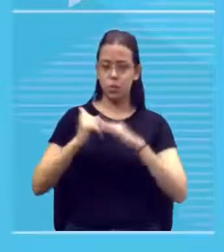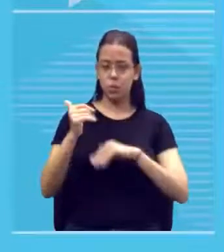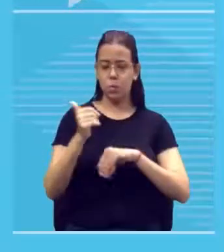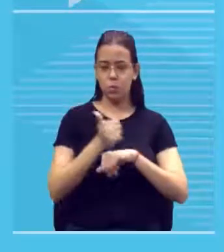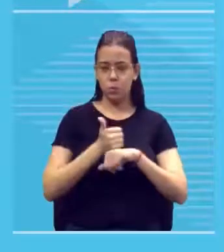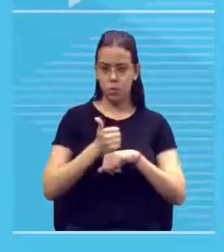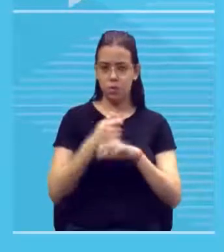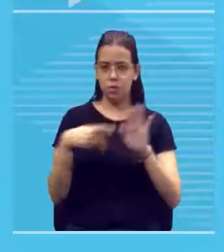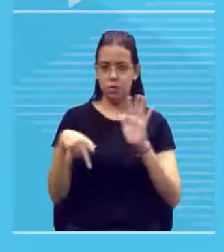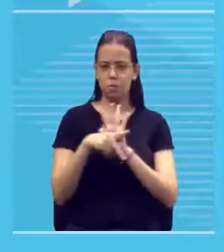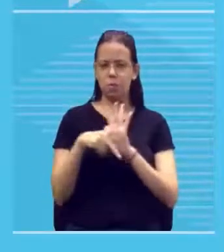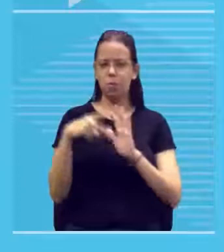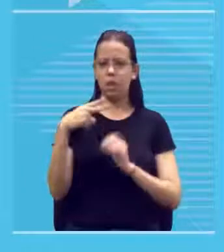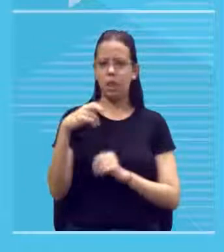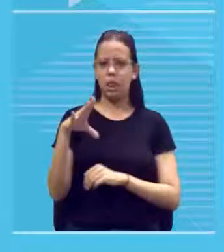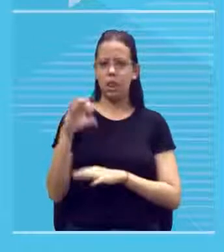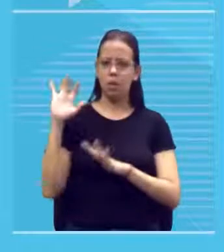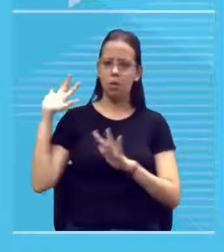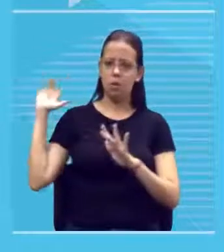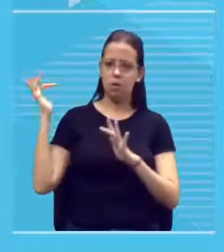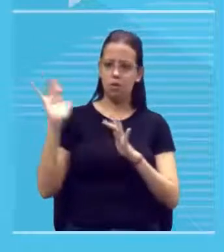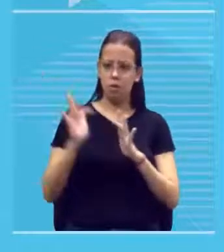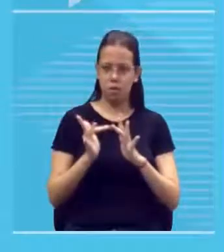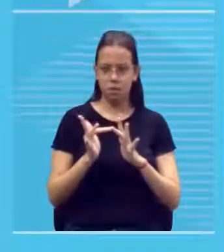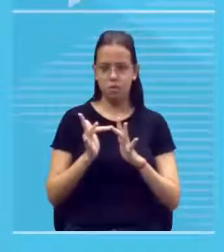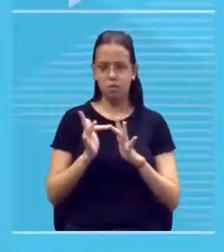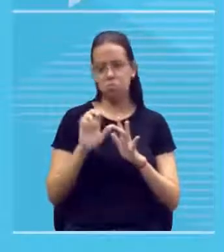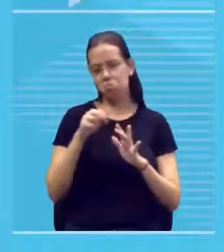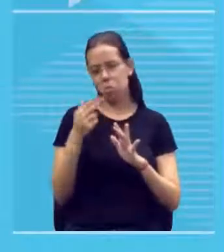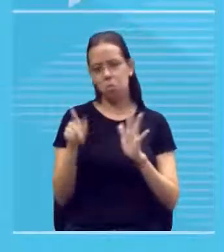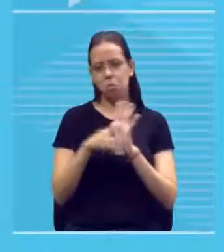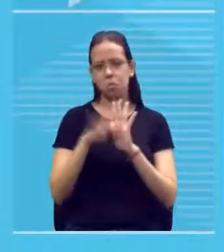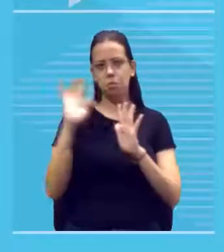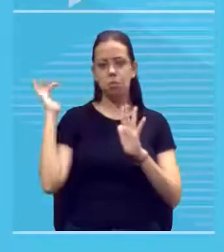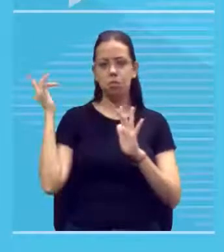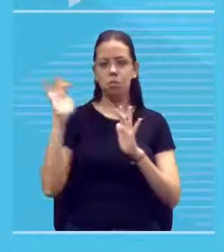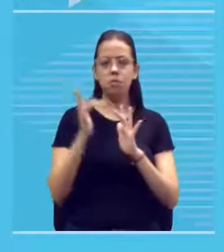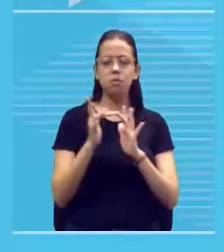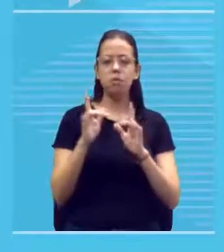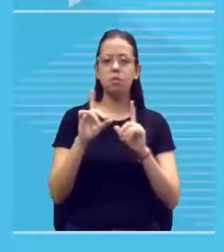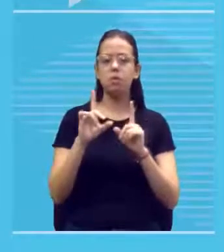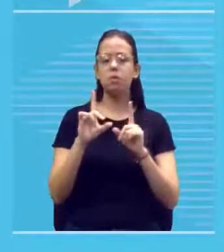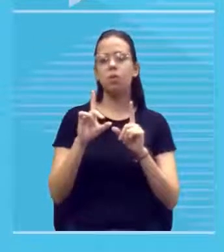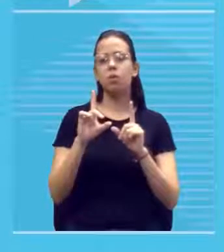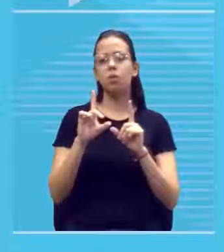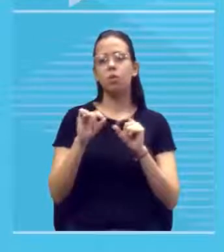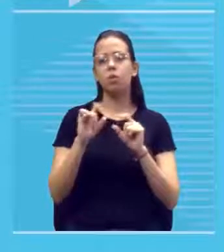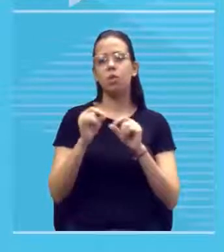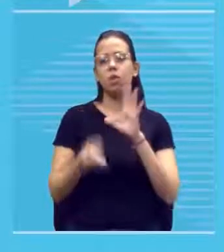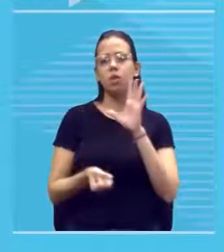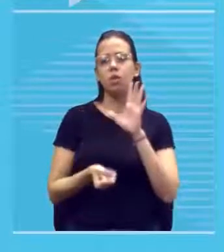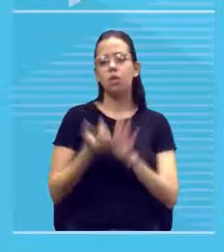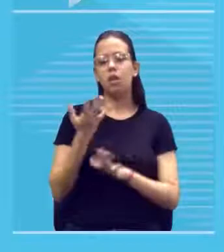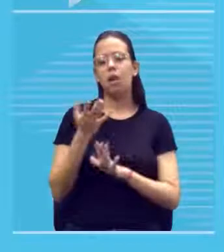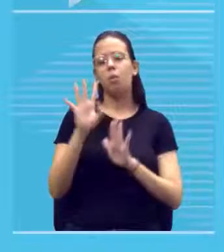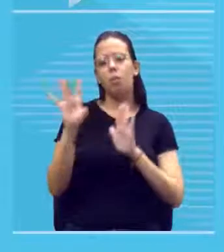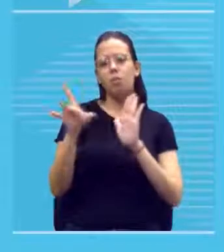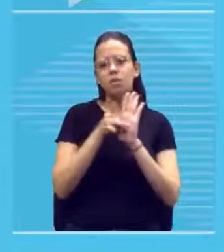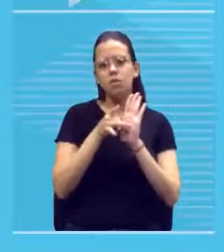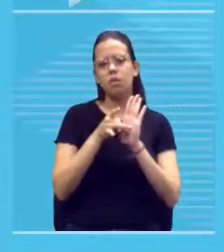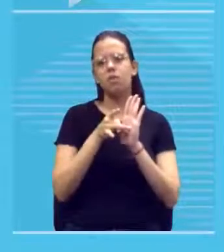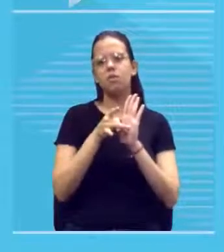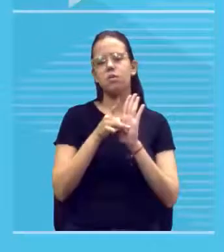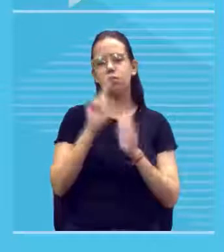neoclássicos ou classicistas eles personificaram essas ideias